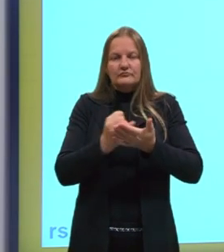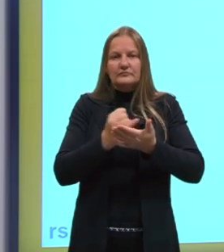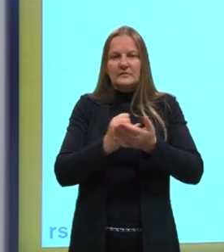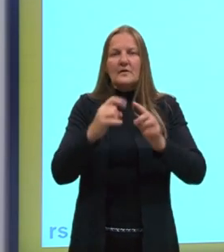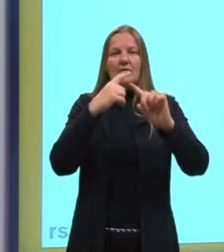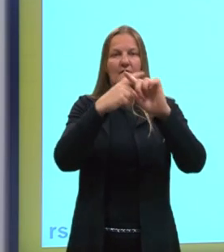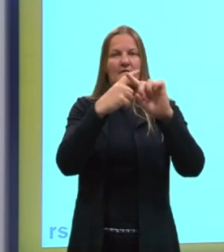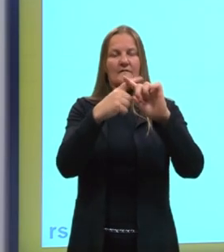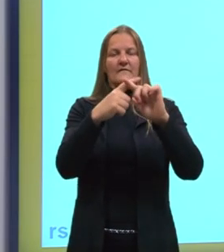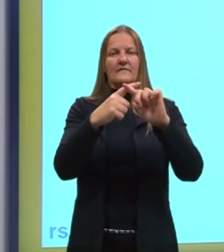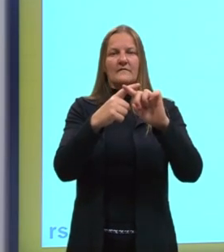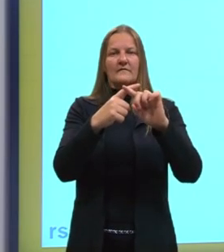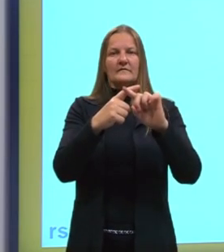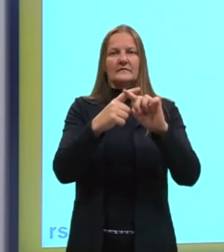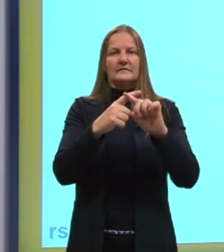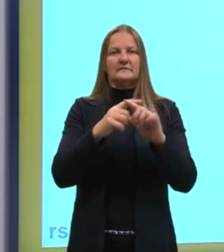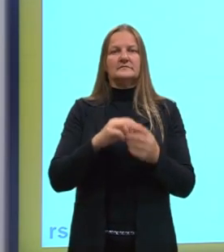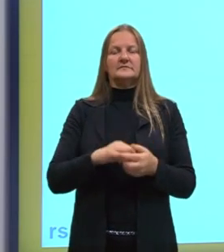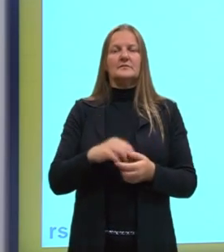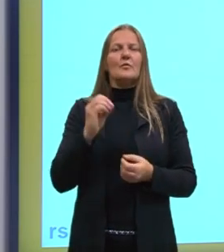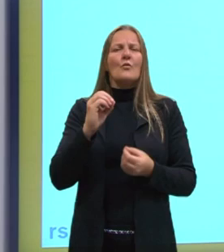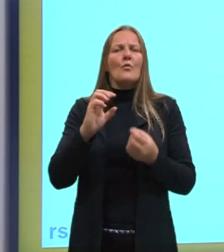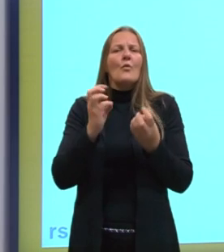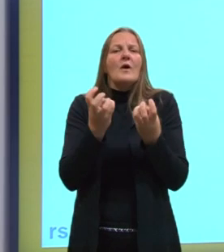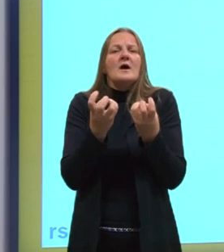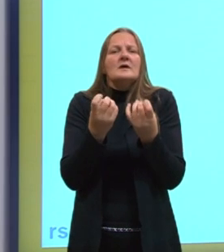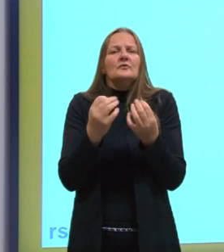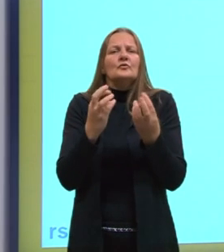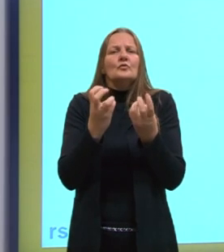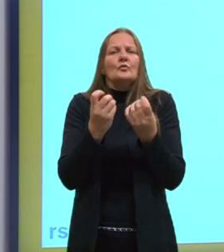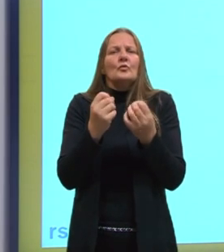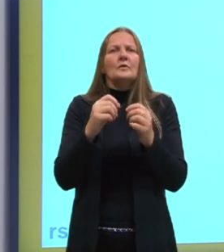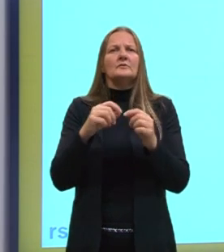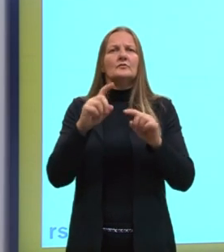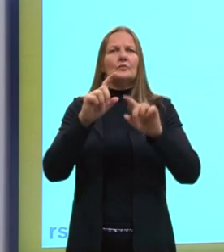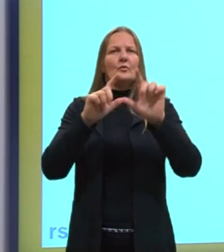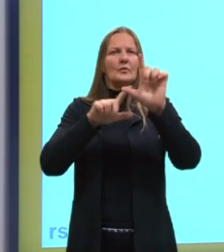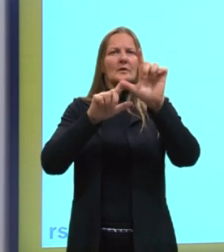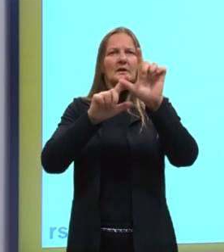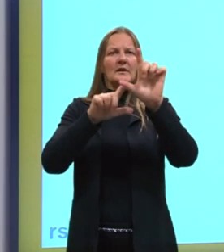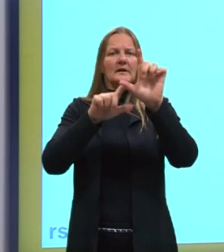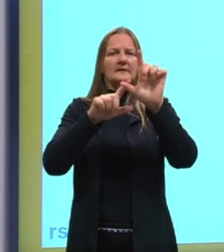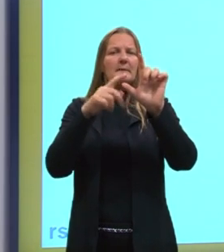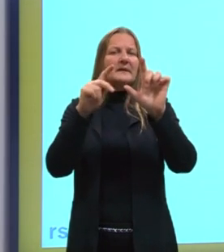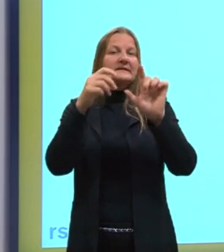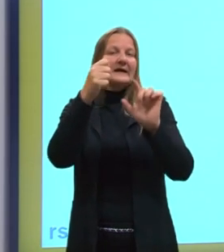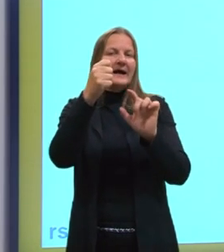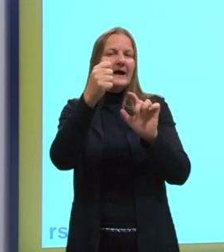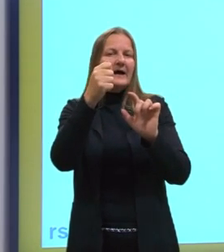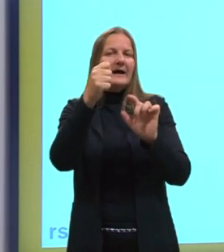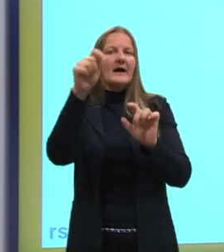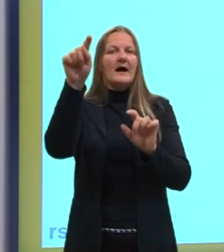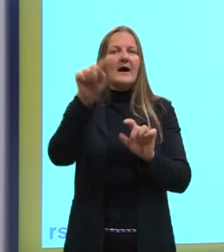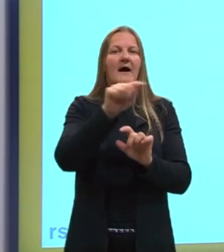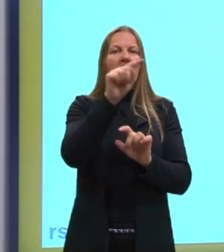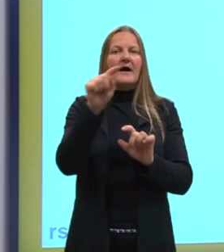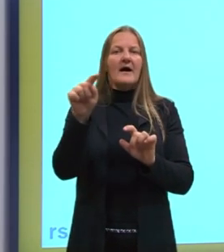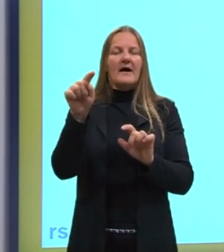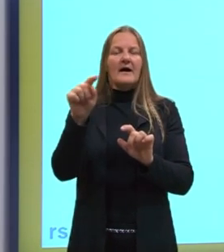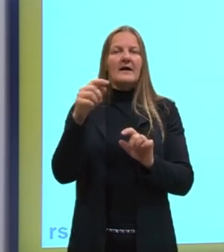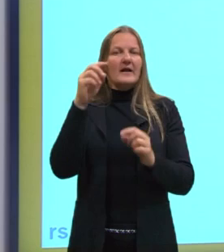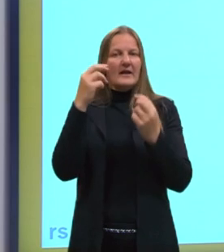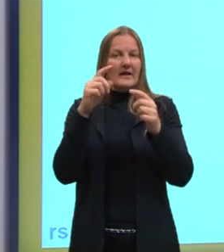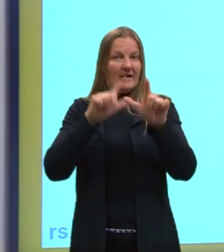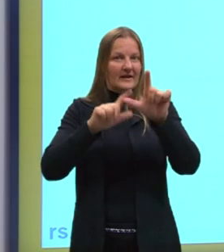multiplicado pelo coeficiente de dilatação, que é essa letra aqui. Parece um A, mas é o alfa, uma letra